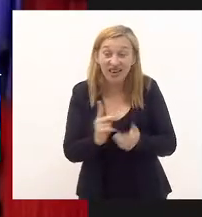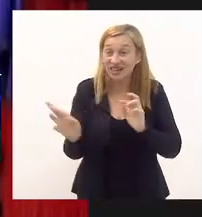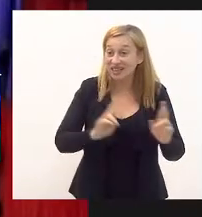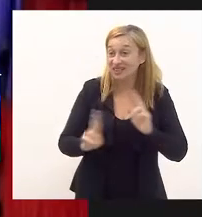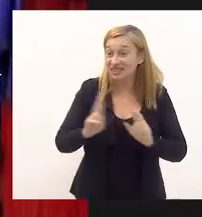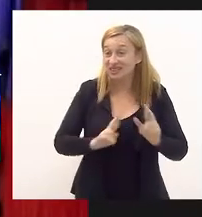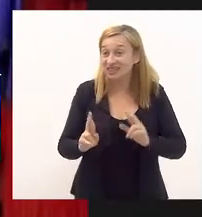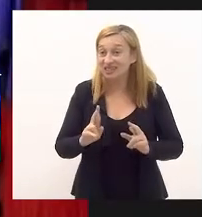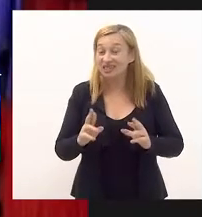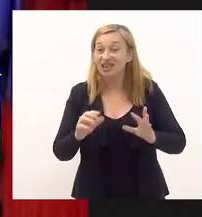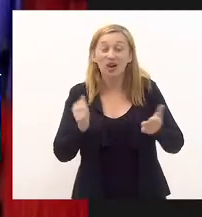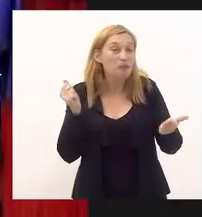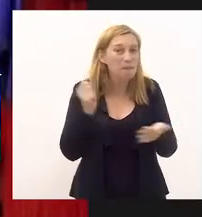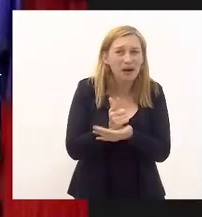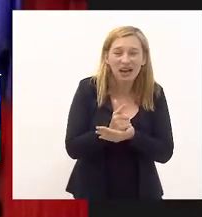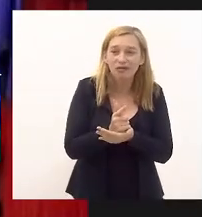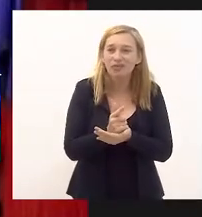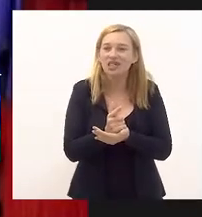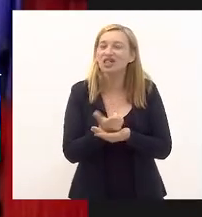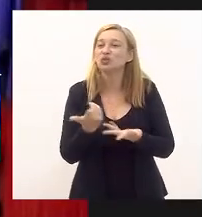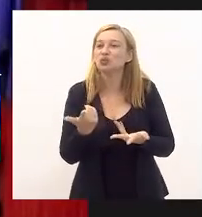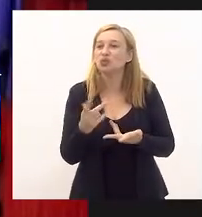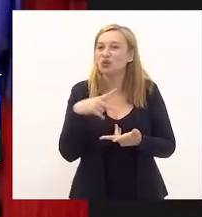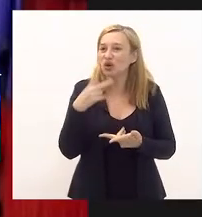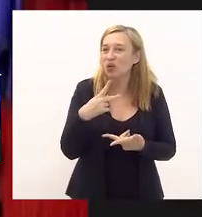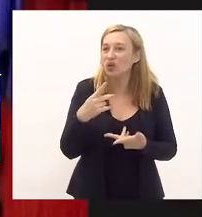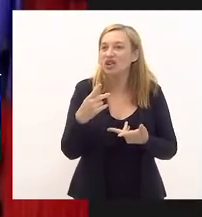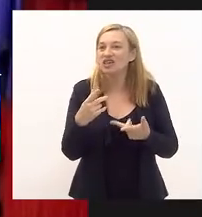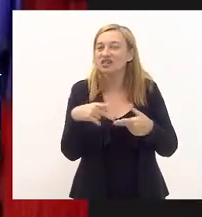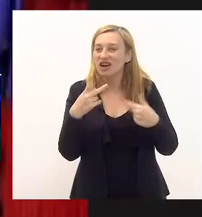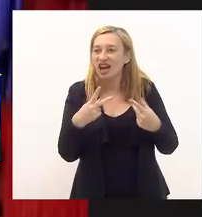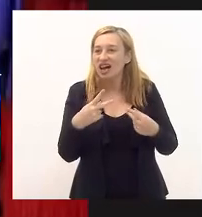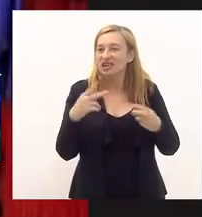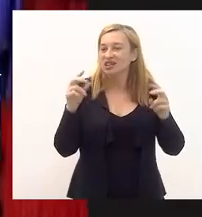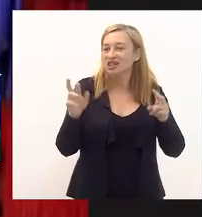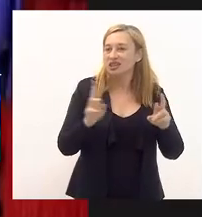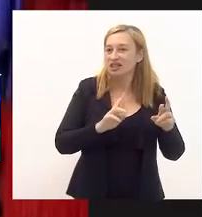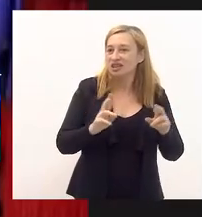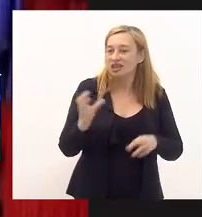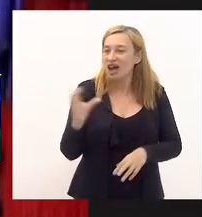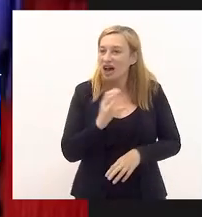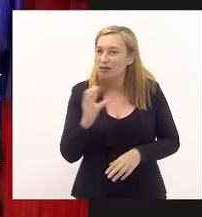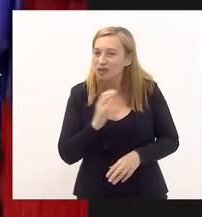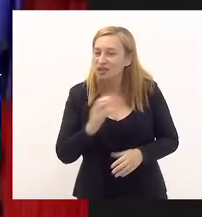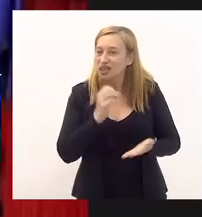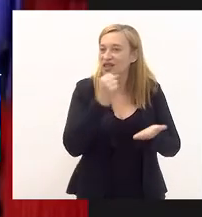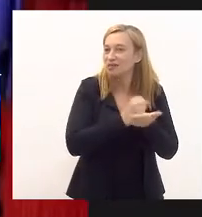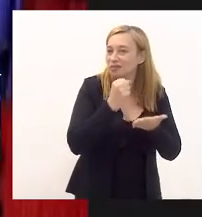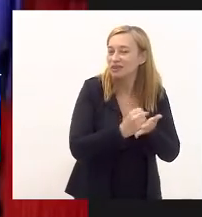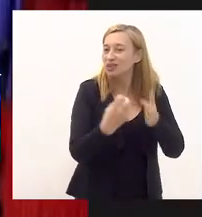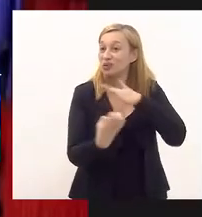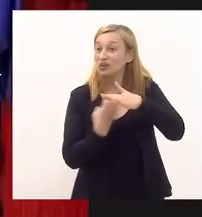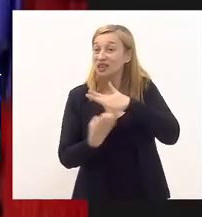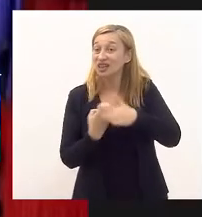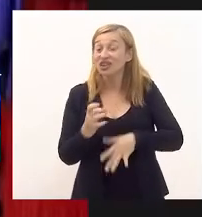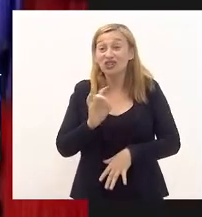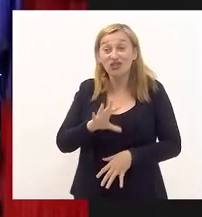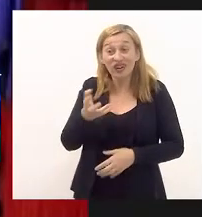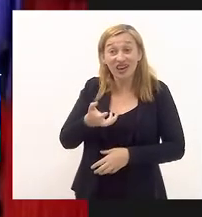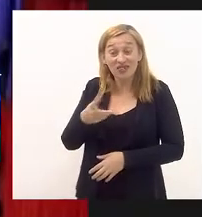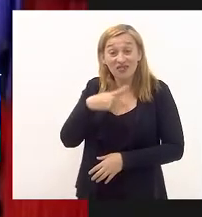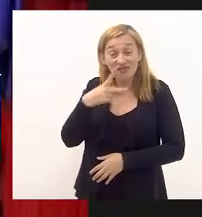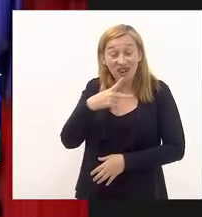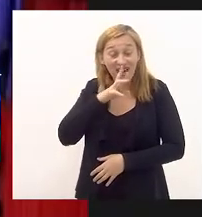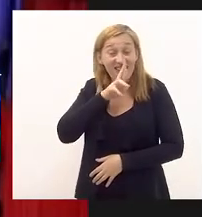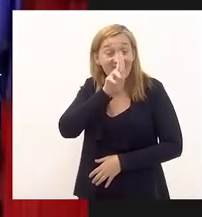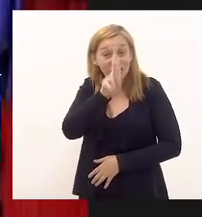medições ao pagamento ela disse que o tratado de uma obra emergencial a empresa contratada trabalha em turnos prolongados eu só quero já dar